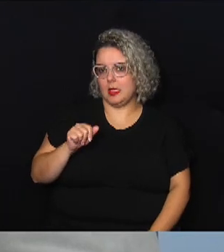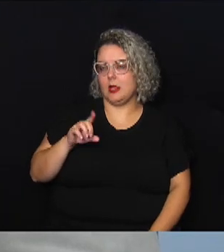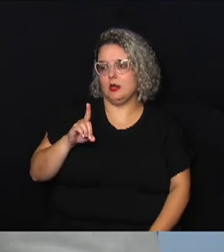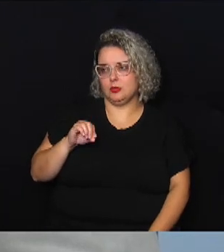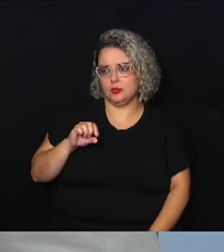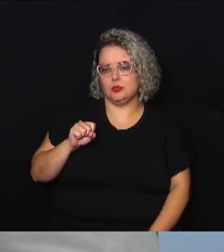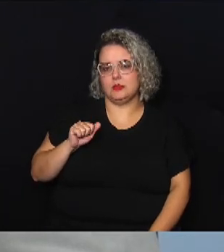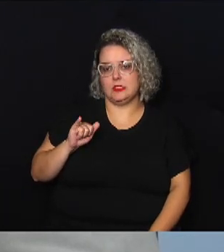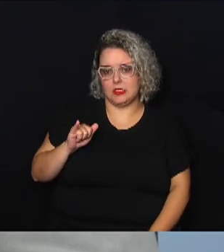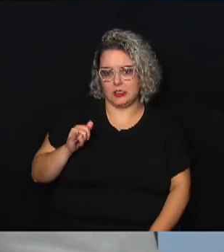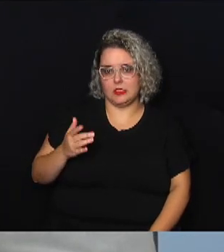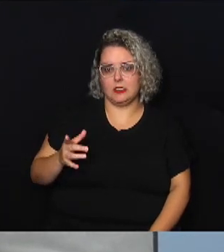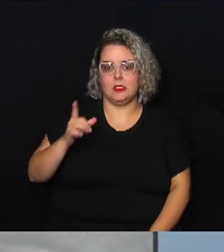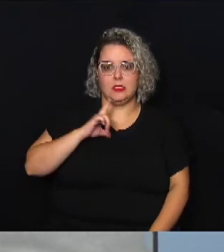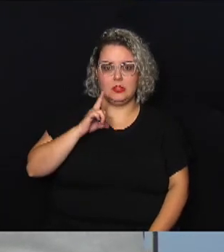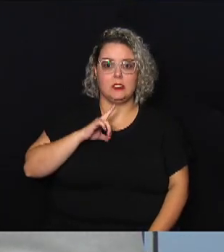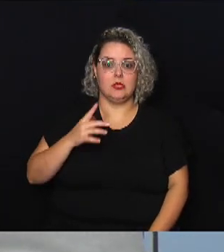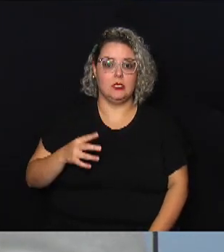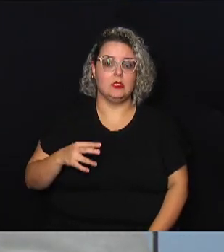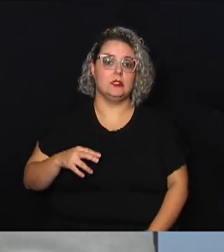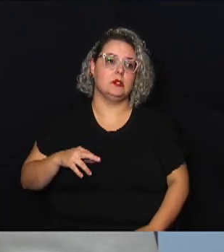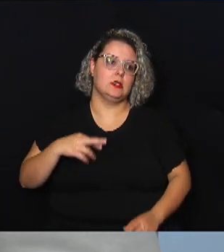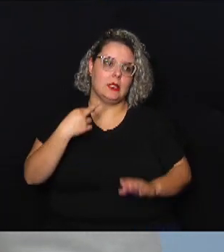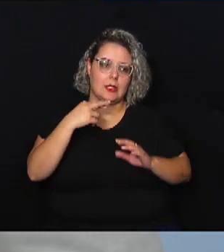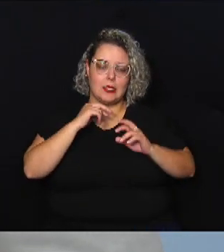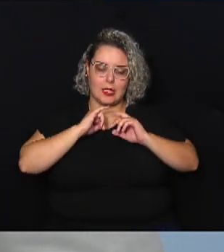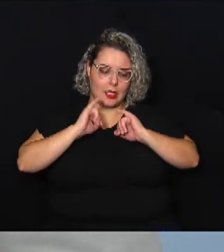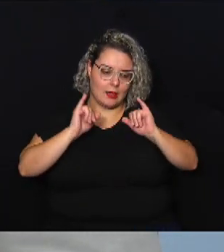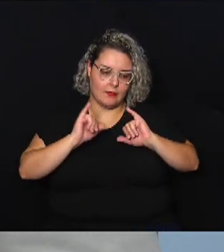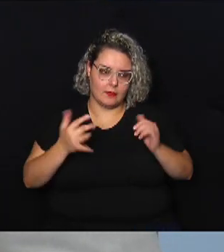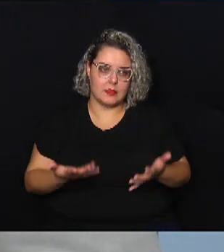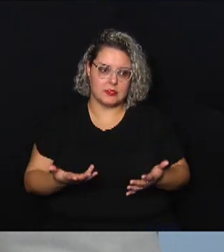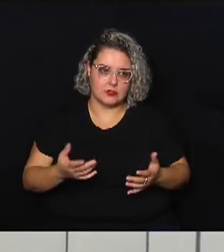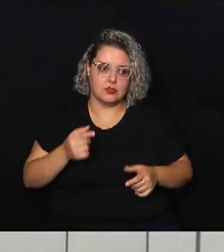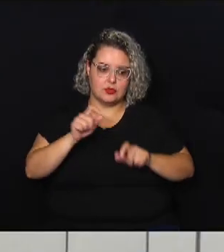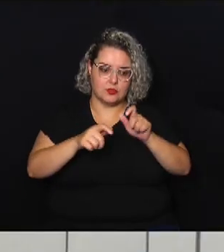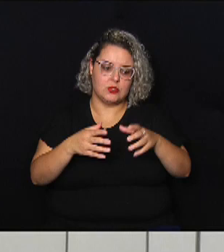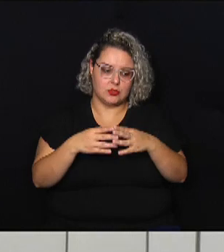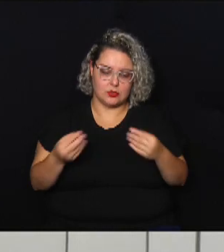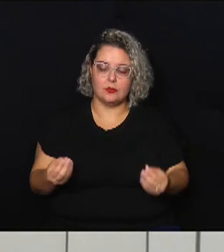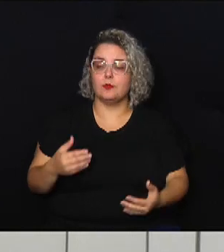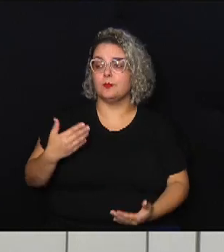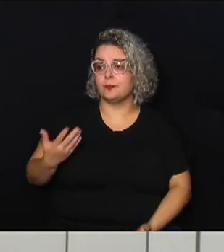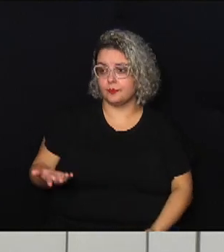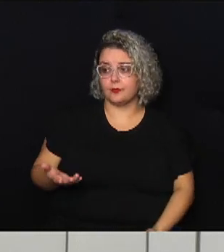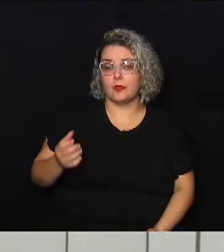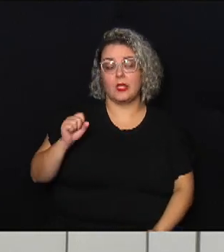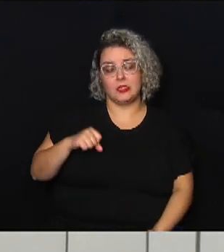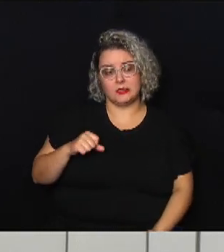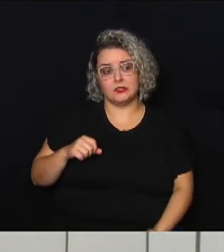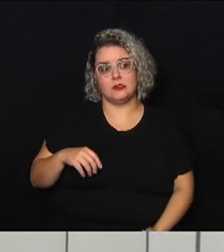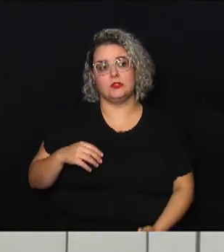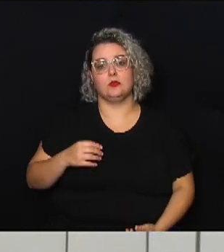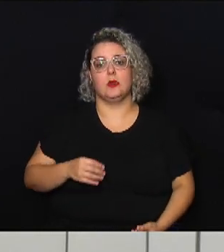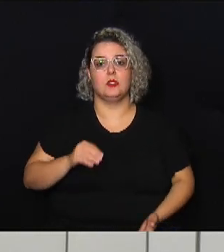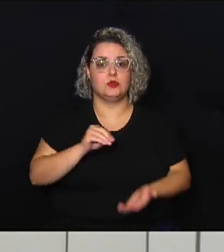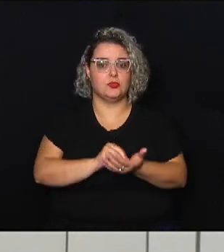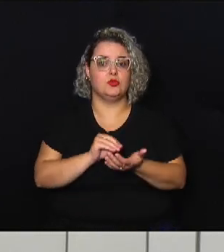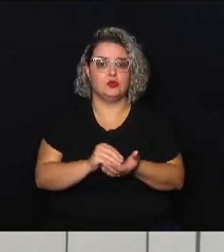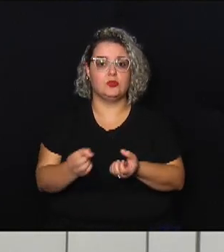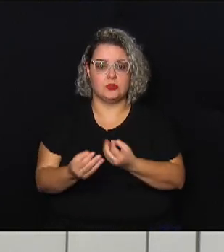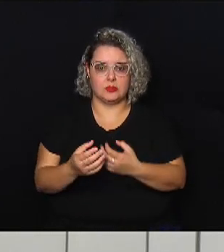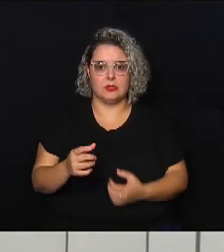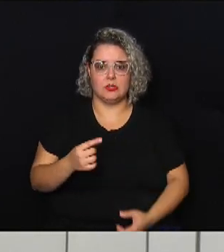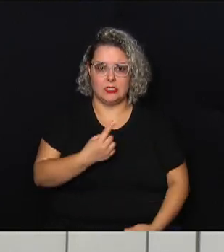tem ainda há relatos de pessoas desaparecidas sim de acordo com as últimas notícias ainda haveriam